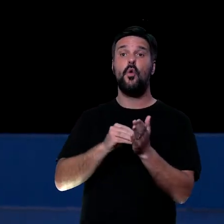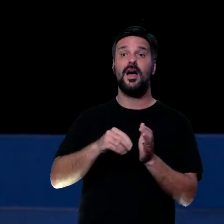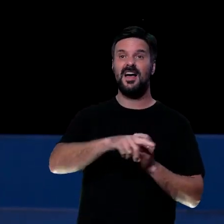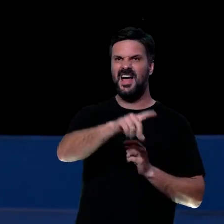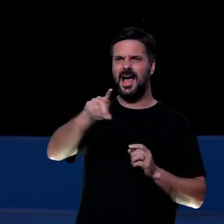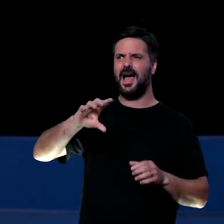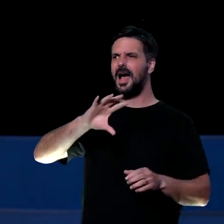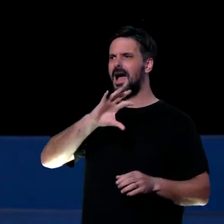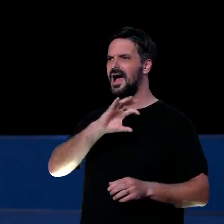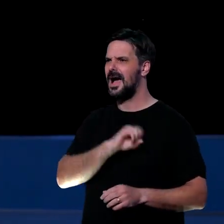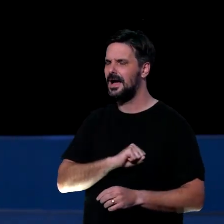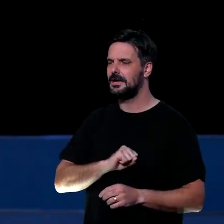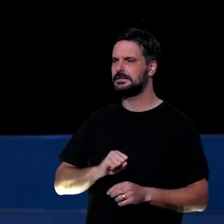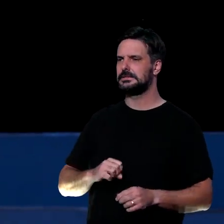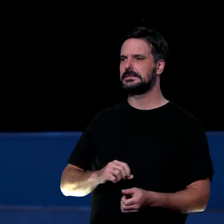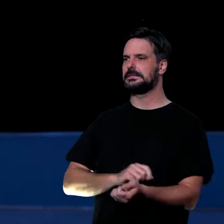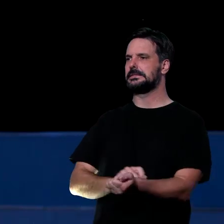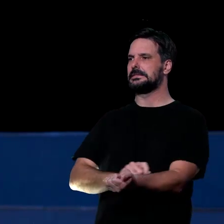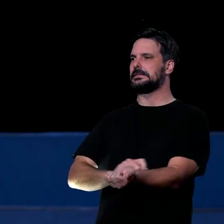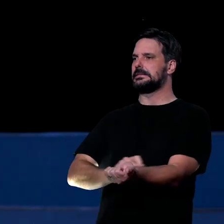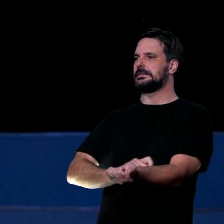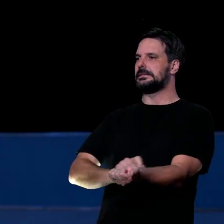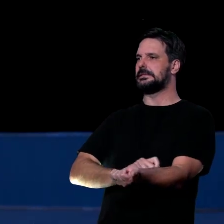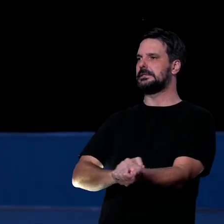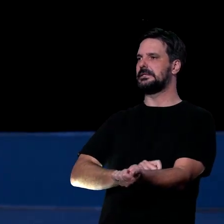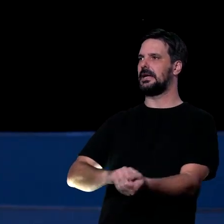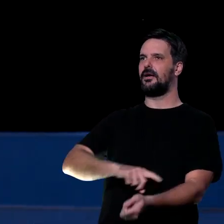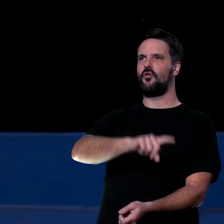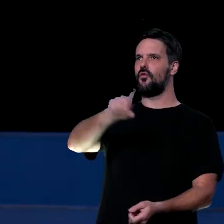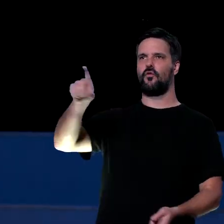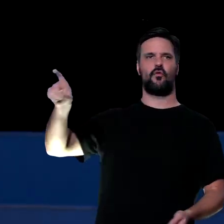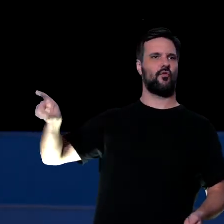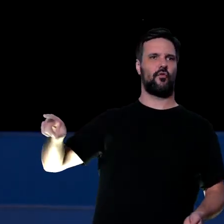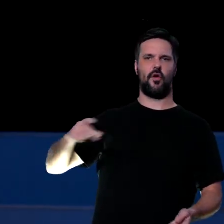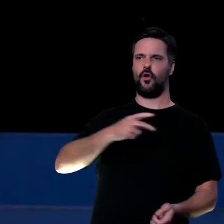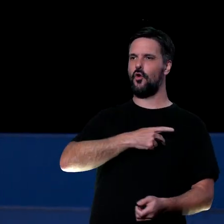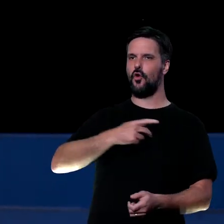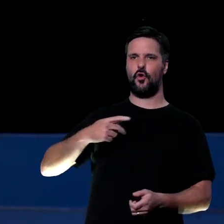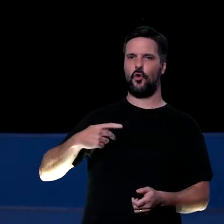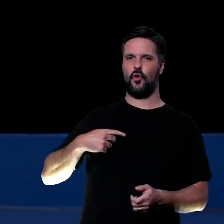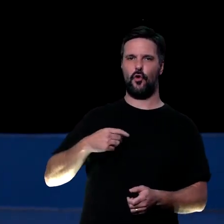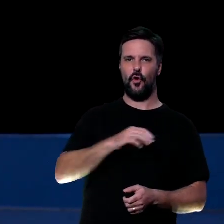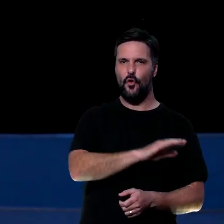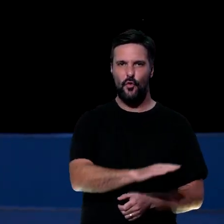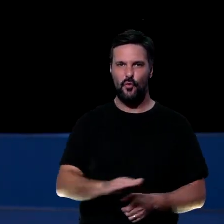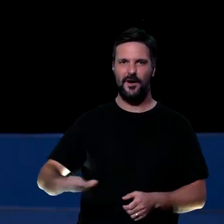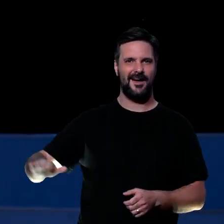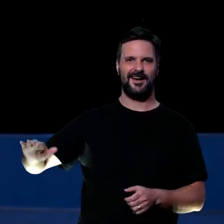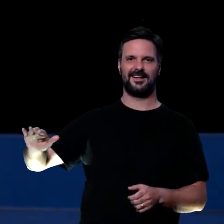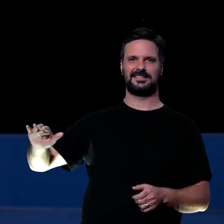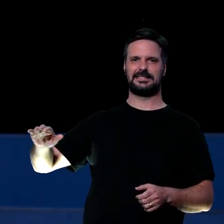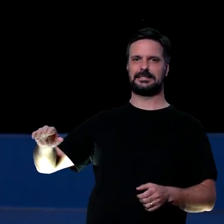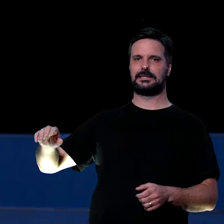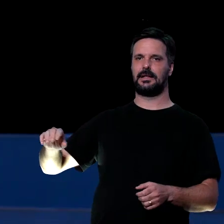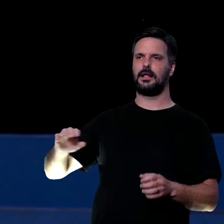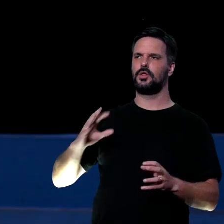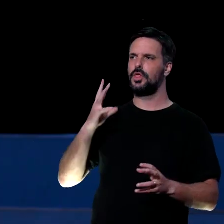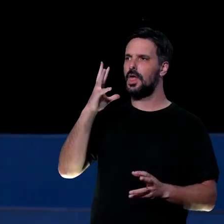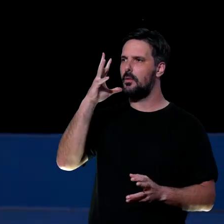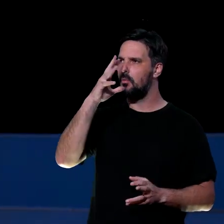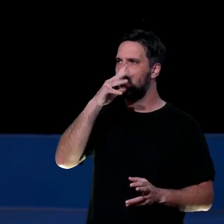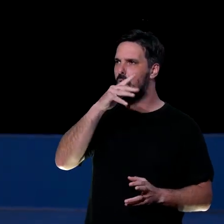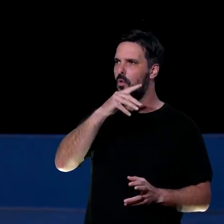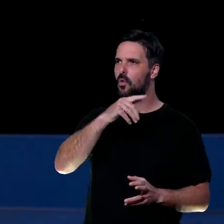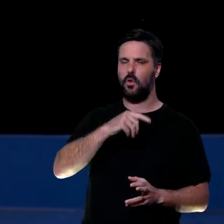Sabe o eu estou falando, né? Será que quando a fila do Ministério Infantil, olha o pastor do Ministério Infantil falando aqui, demora um pouco mais, você lembra desse versículo